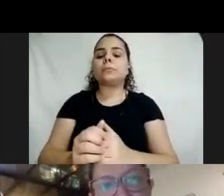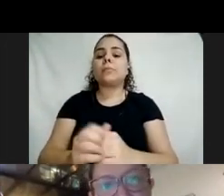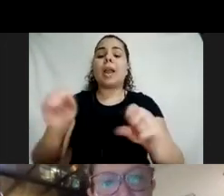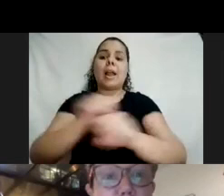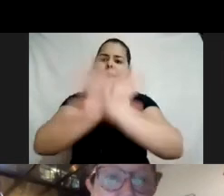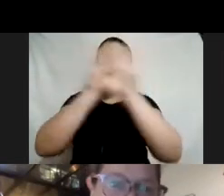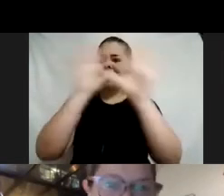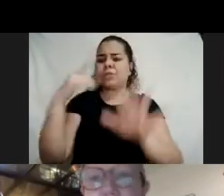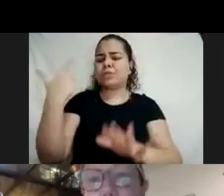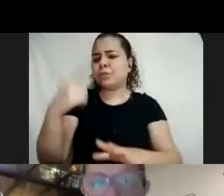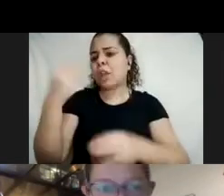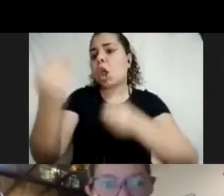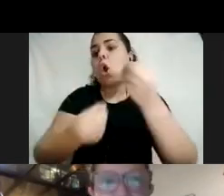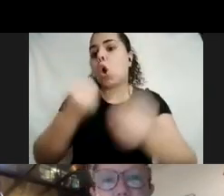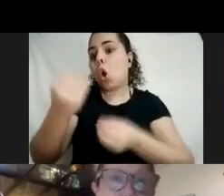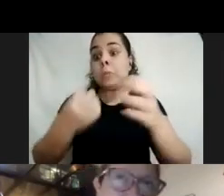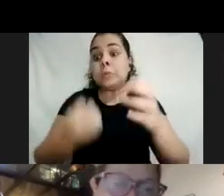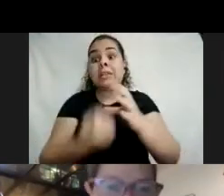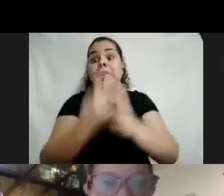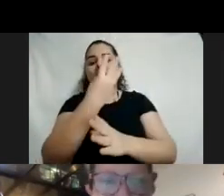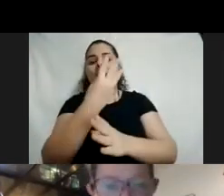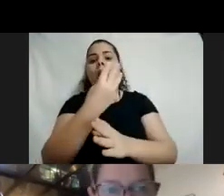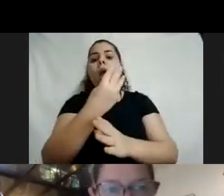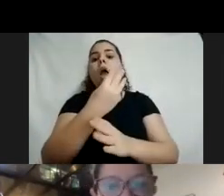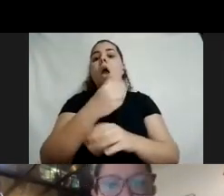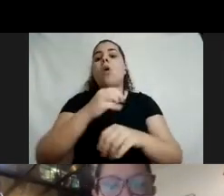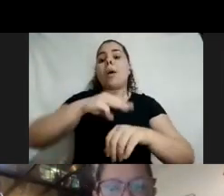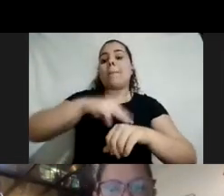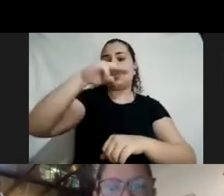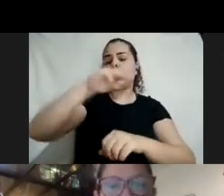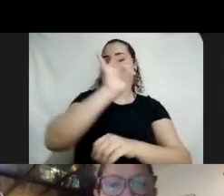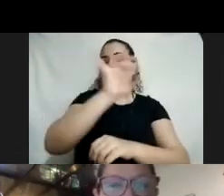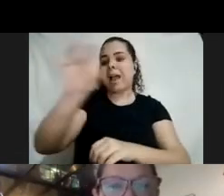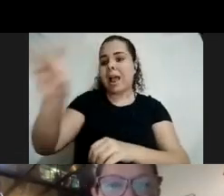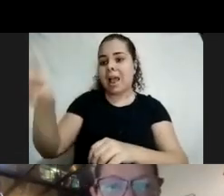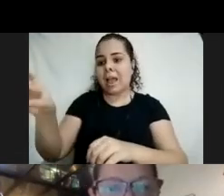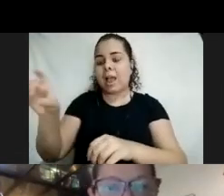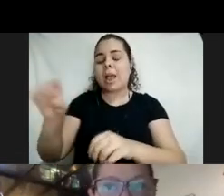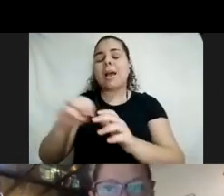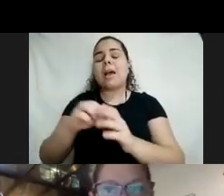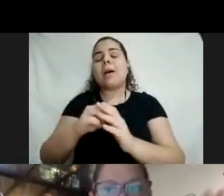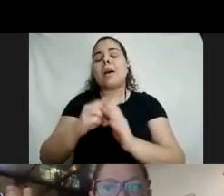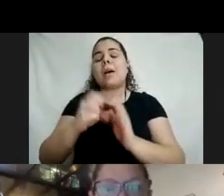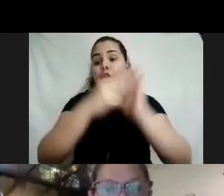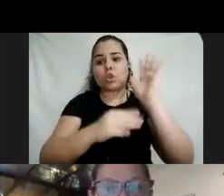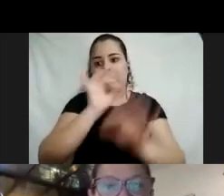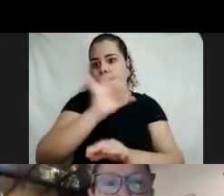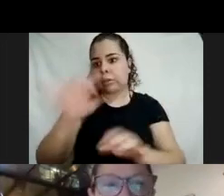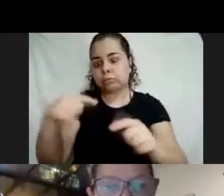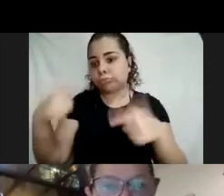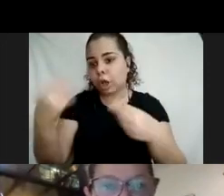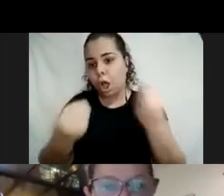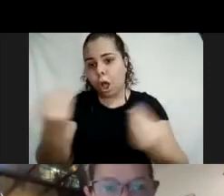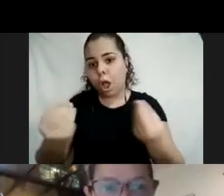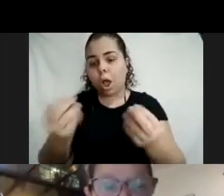tem como criar uma metodologia para cada um, ensinar um a um, ok? Porém, se a nossa ideia for sempre partir